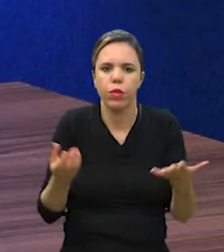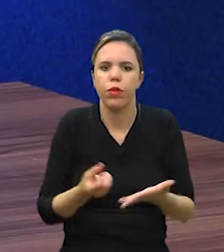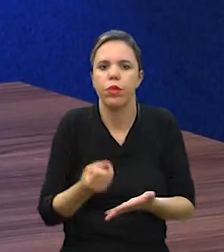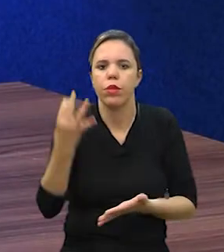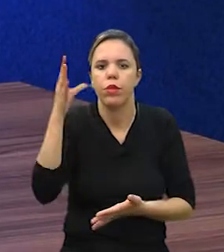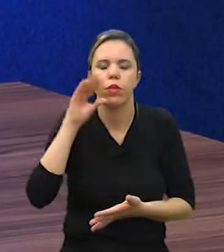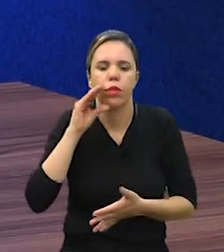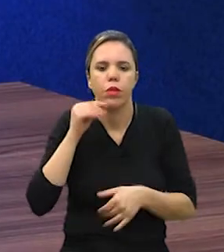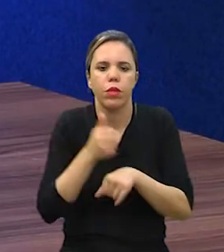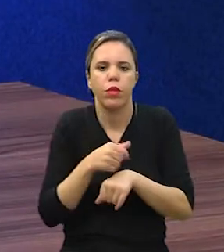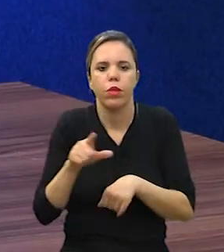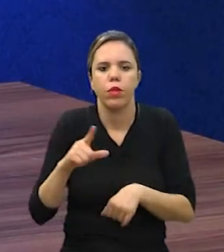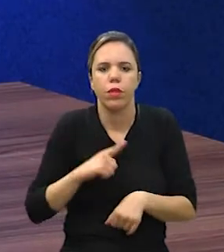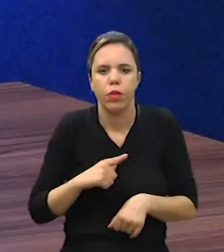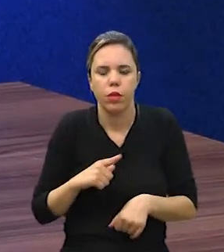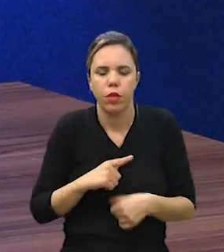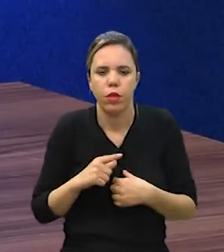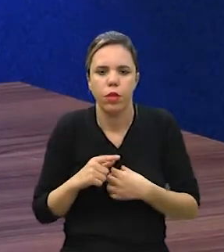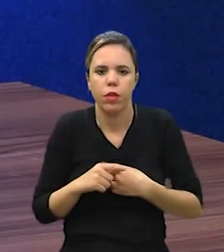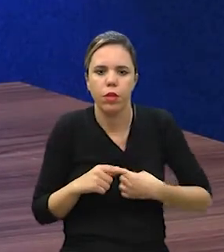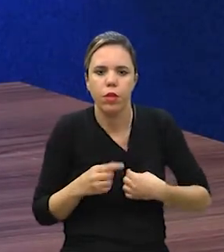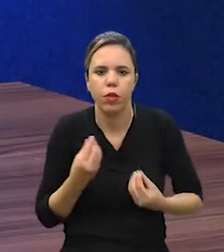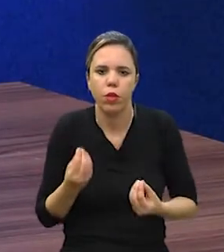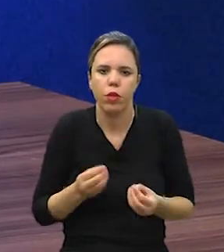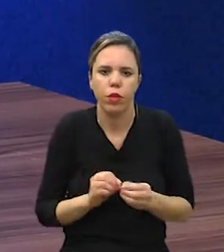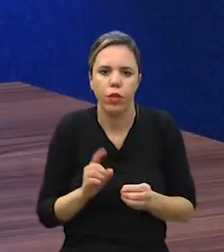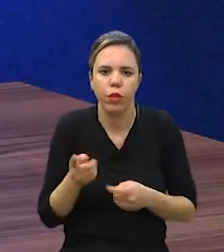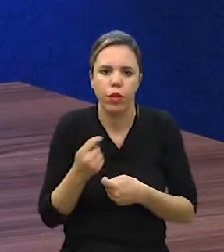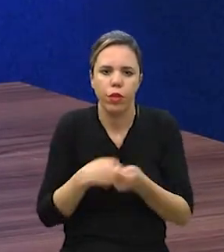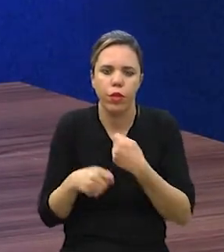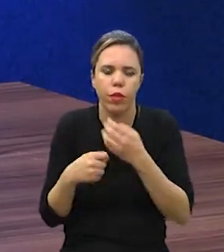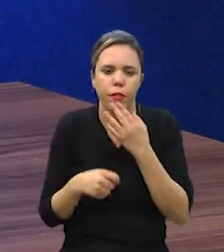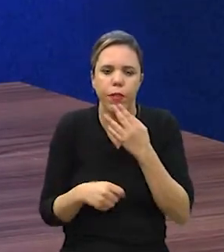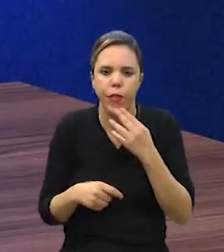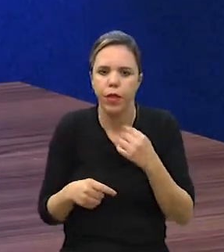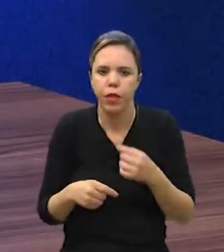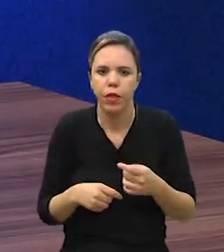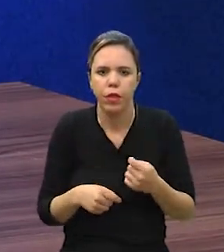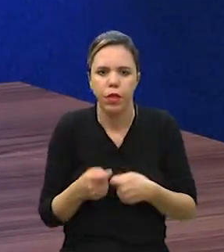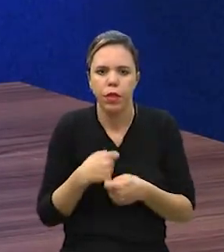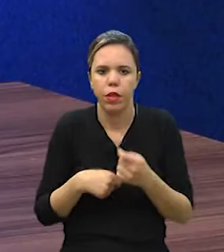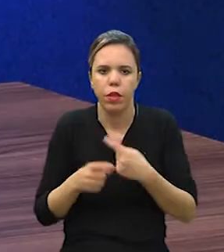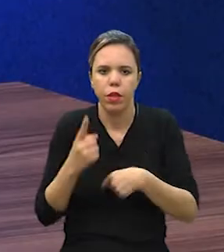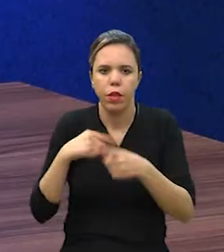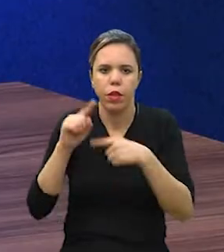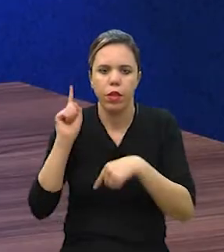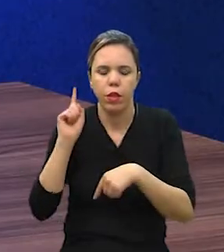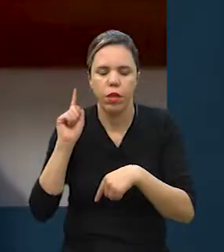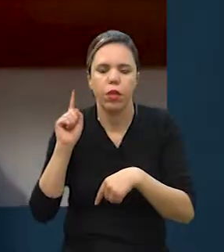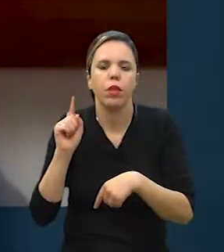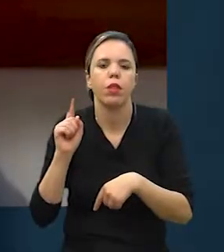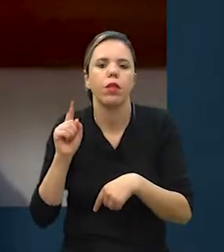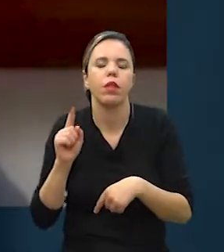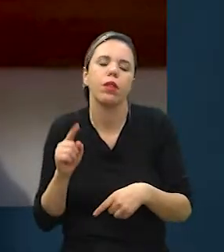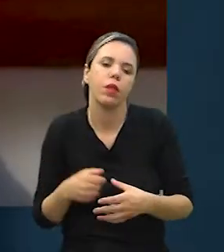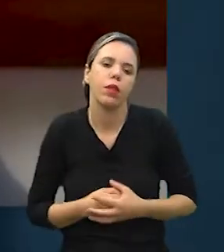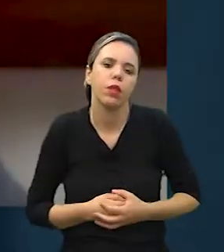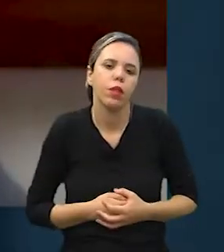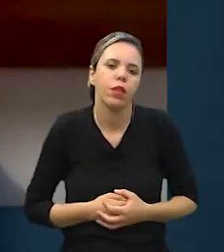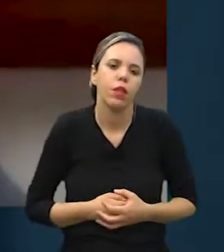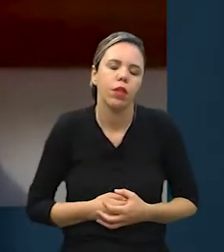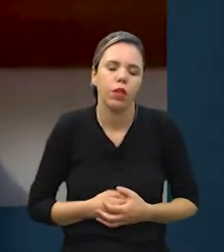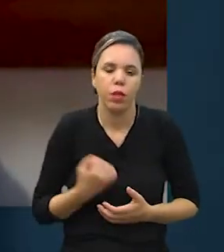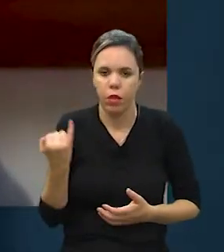Hoje, quantos colaboradores vocês têm? Como esse negócio tem sido um negócio promissor? Perfeito.